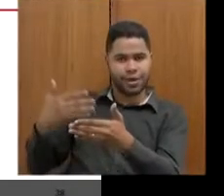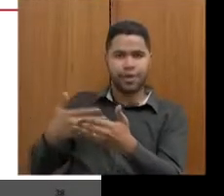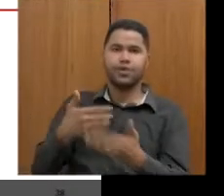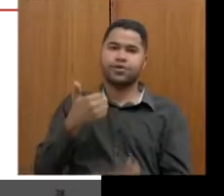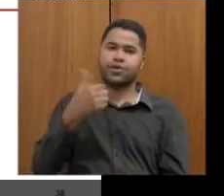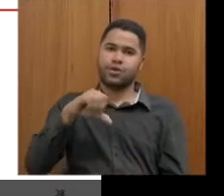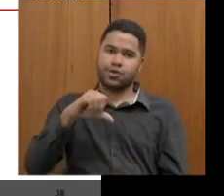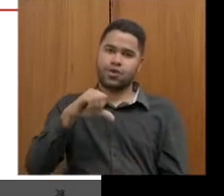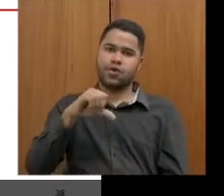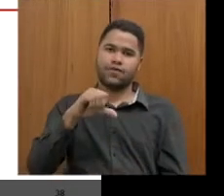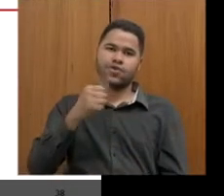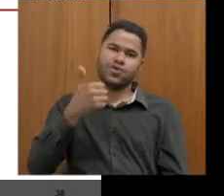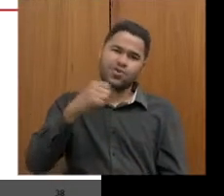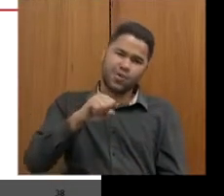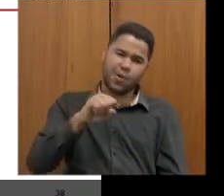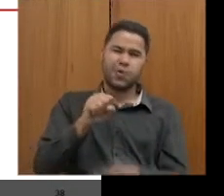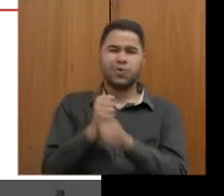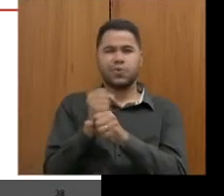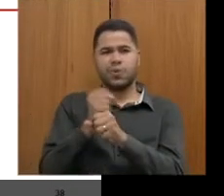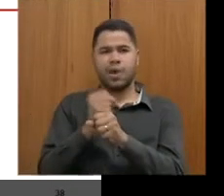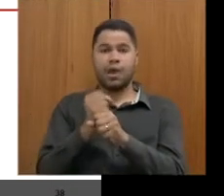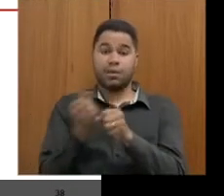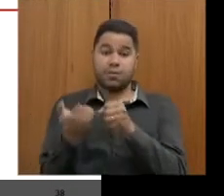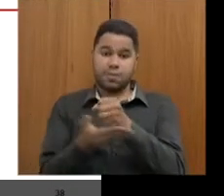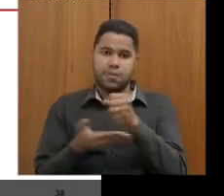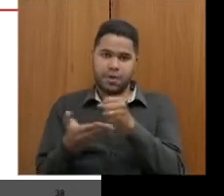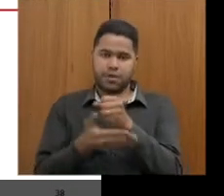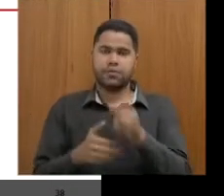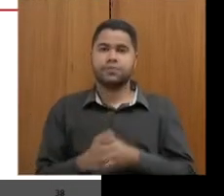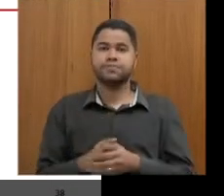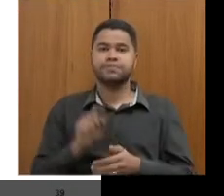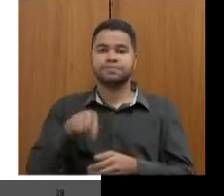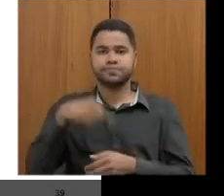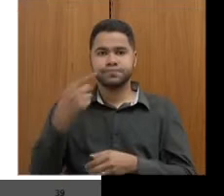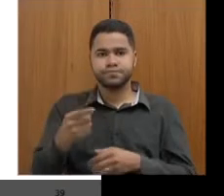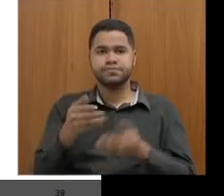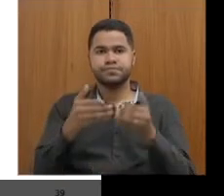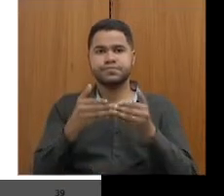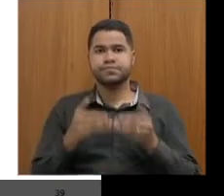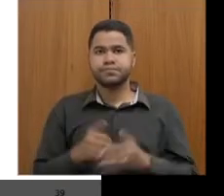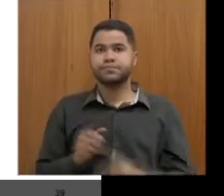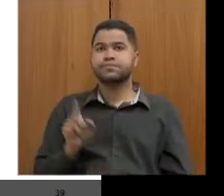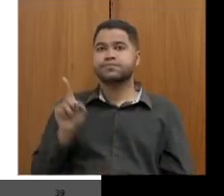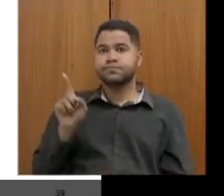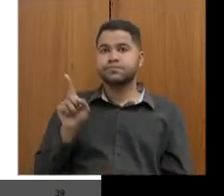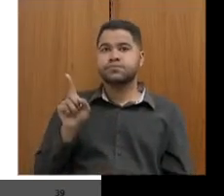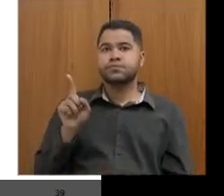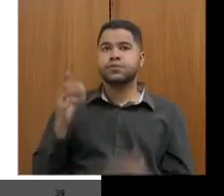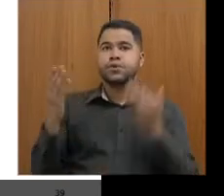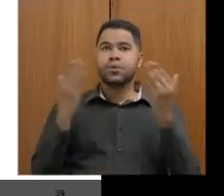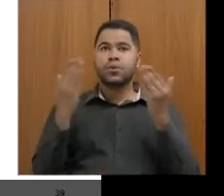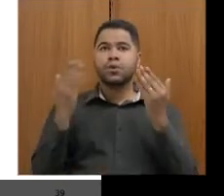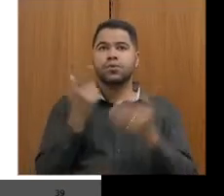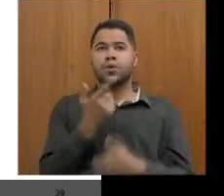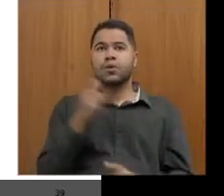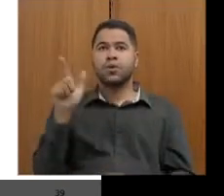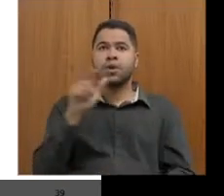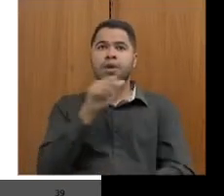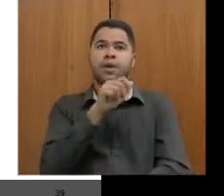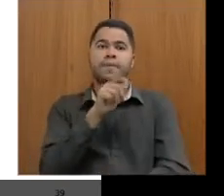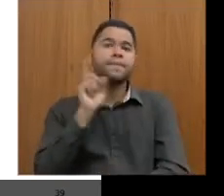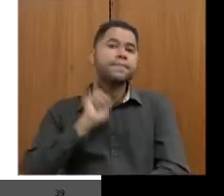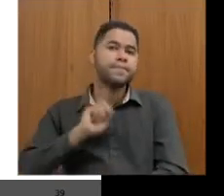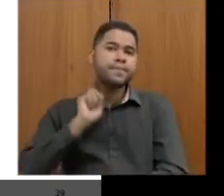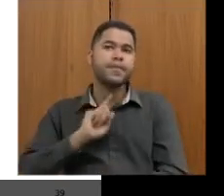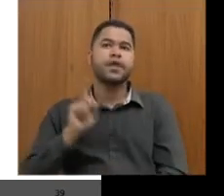anos de base. Próximo, por favor. Aqui, mais uma comparação, Minas Gerais teve,